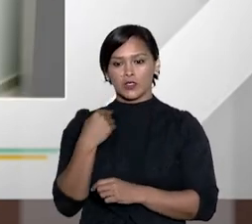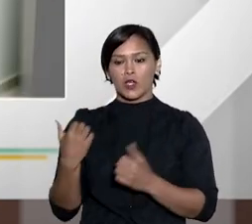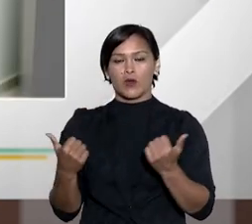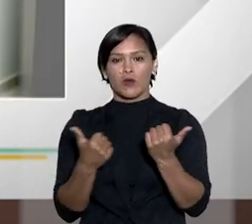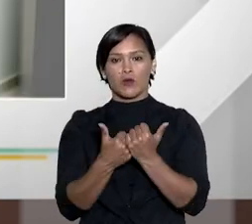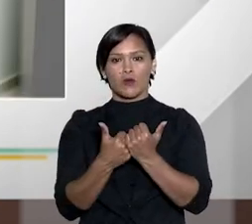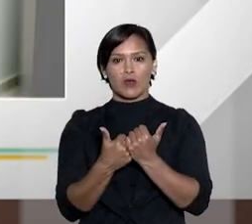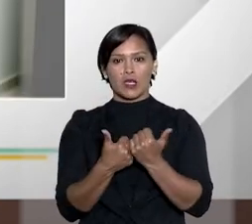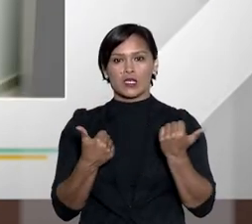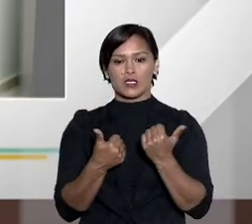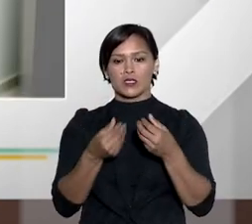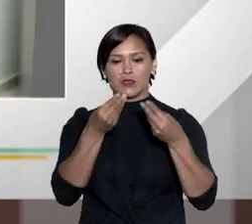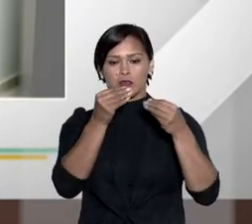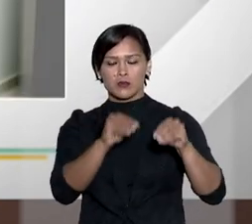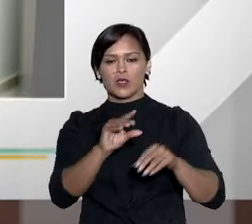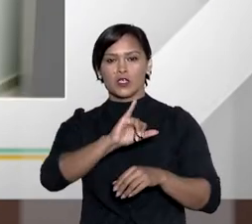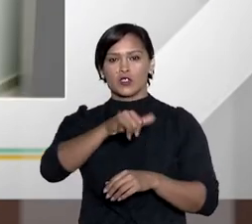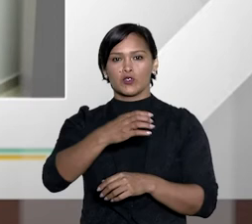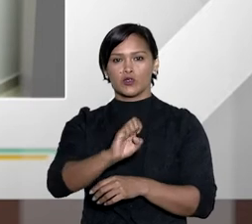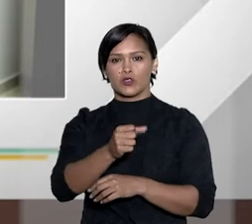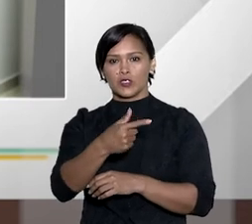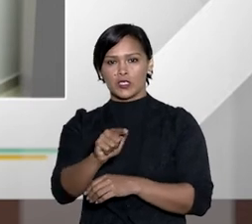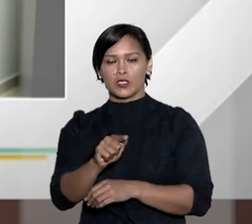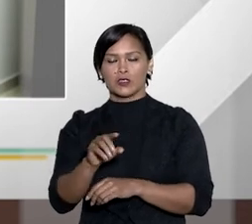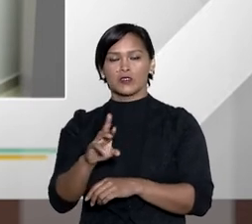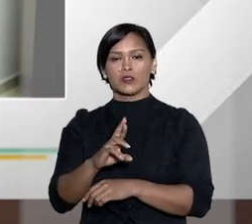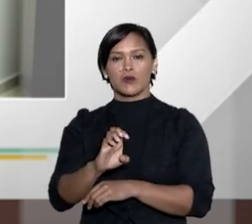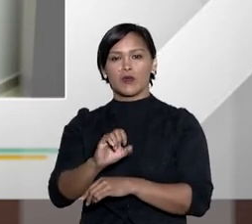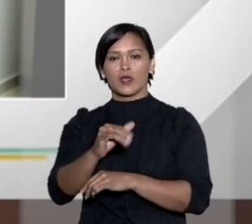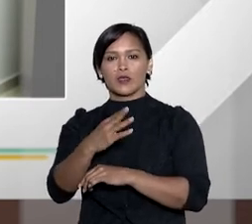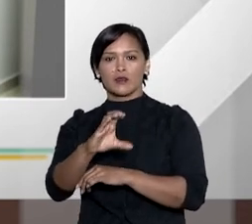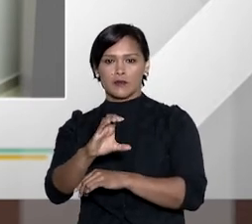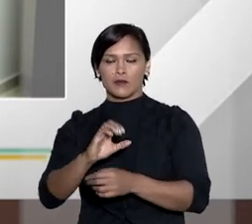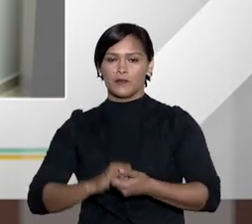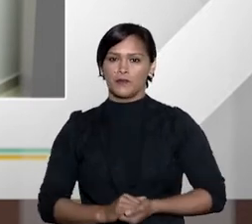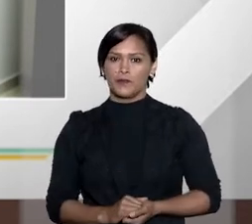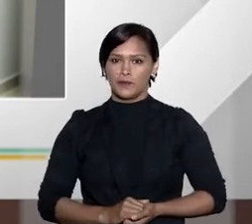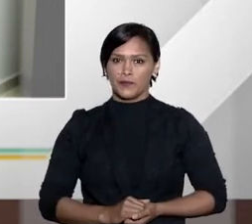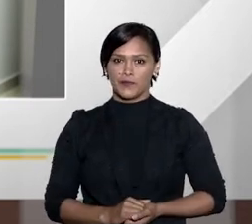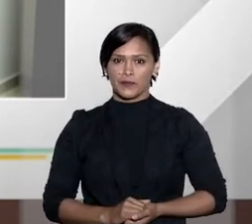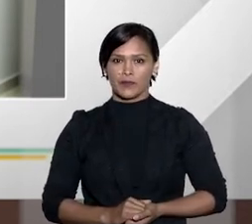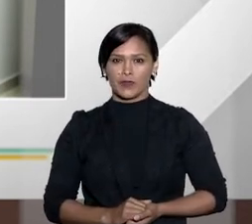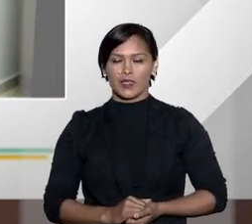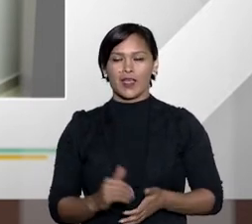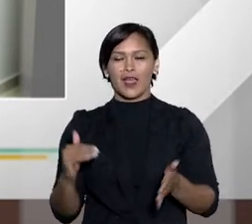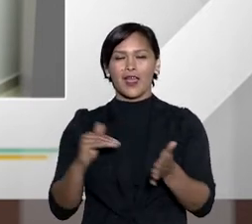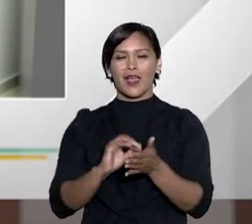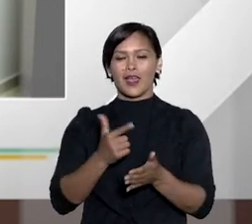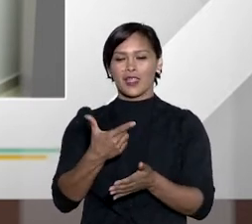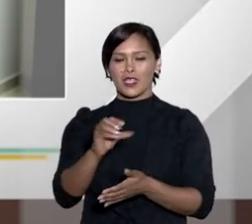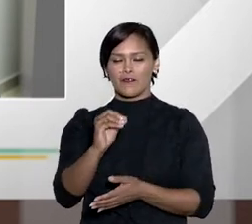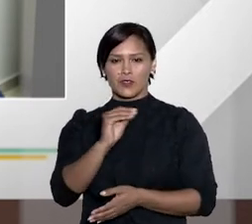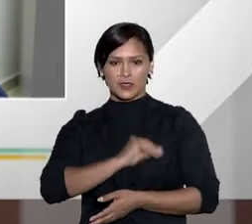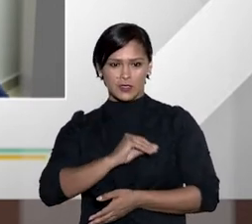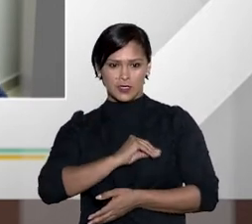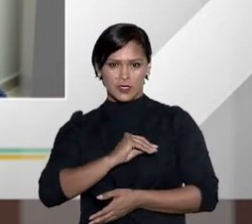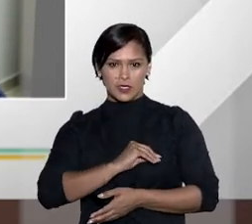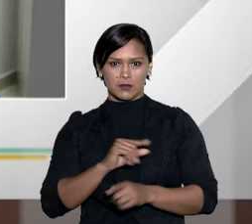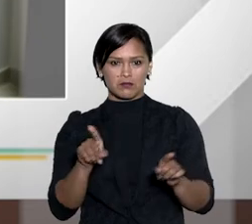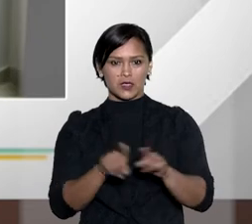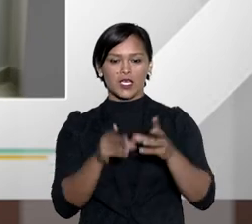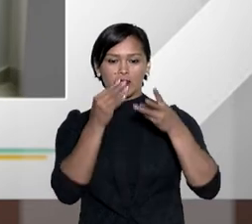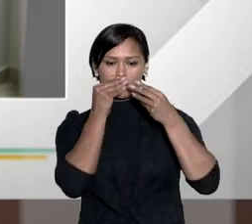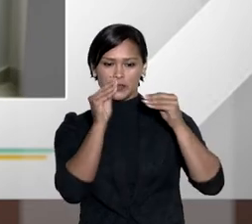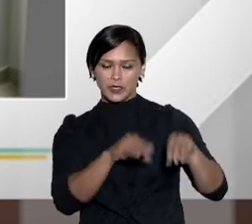é necessário se constituir advogado ou a assistência é dispensável no IGEX doutor Eric Linhares até